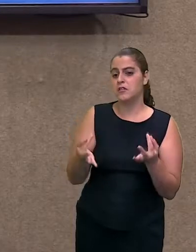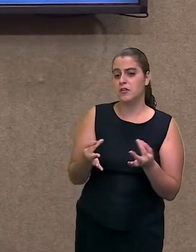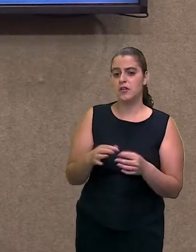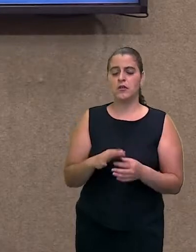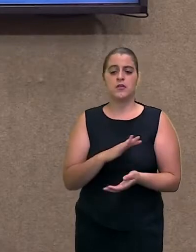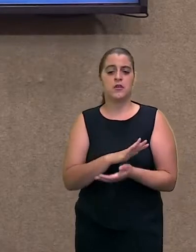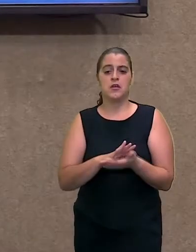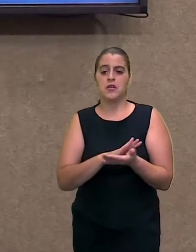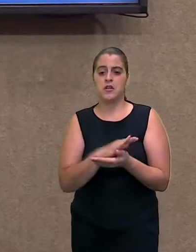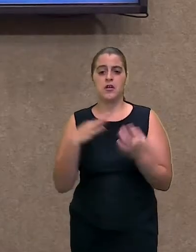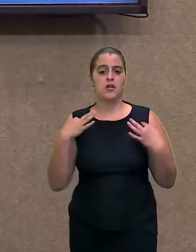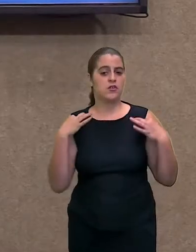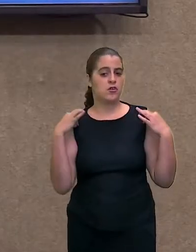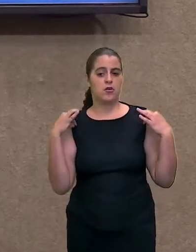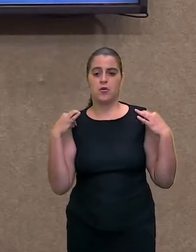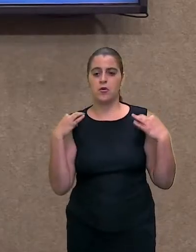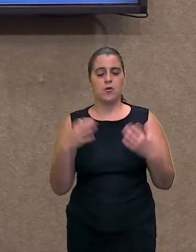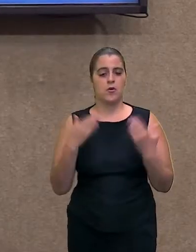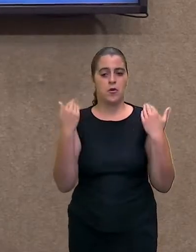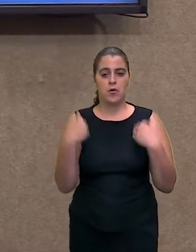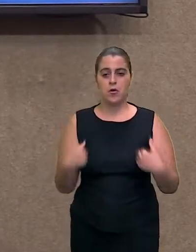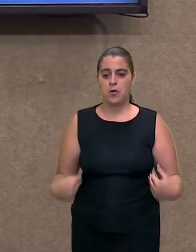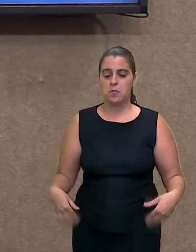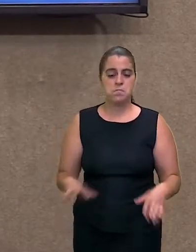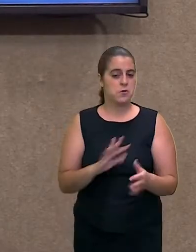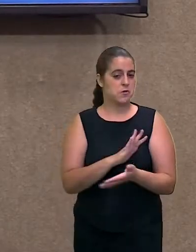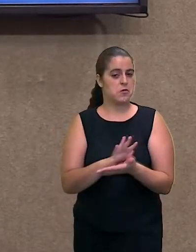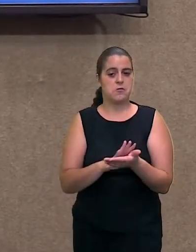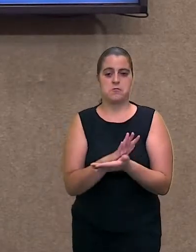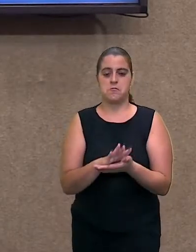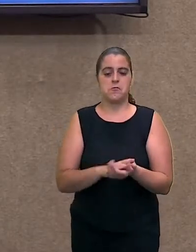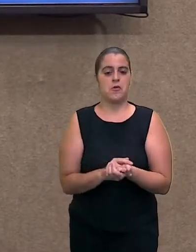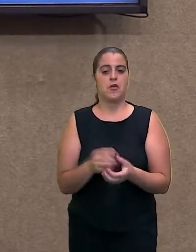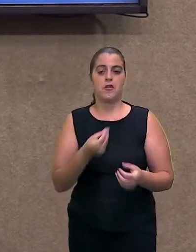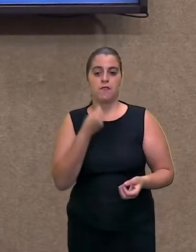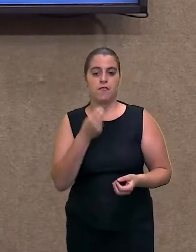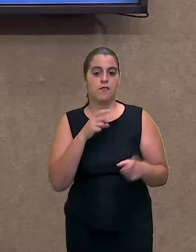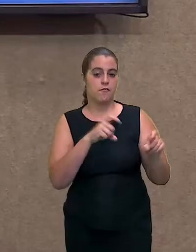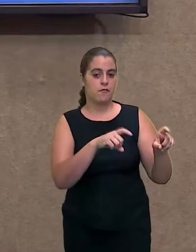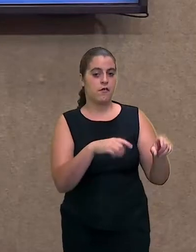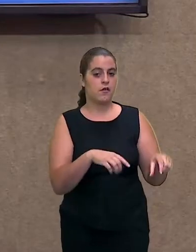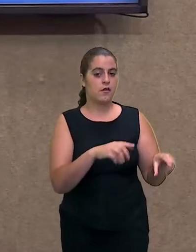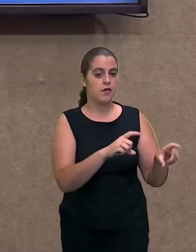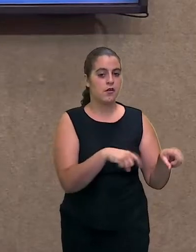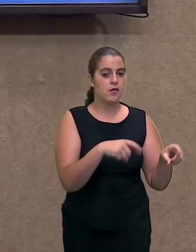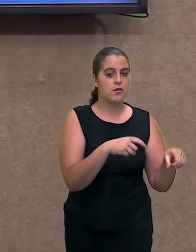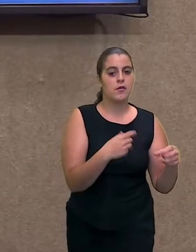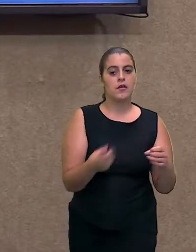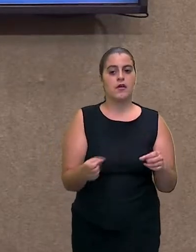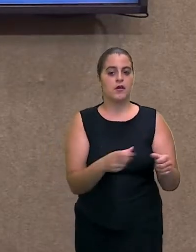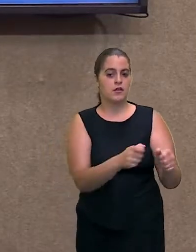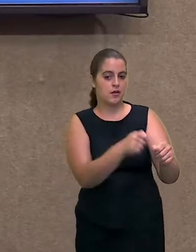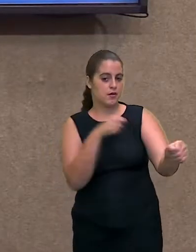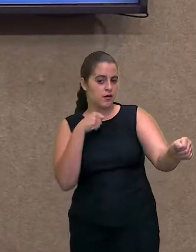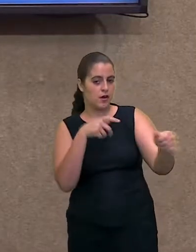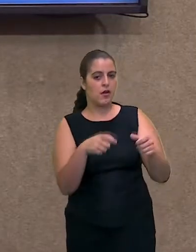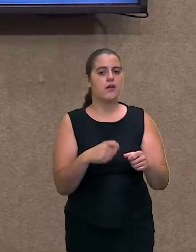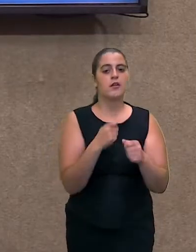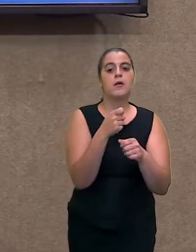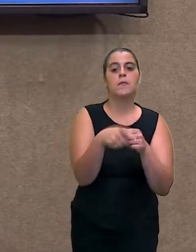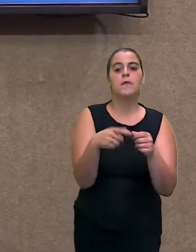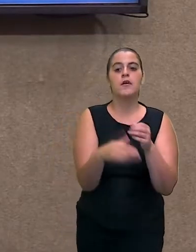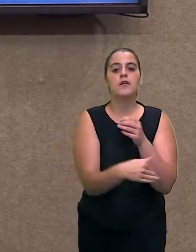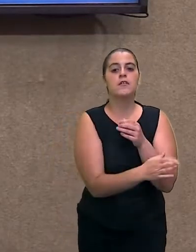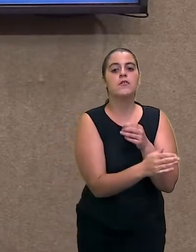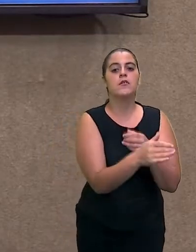Sem nada, despido de vaidade. Eles viviam da terra, da caça, da pesca. E eles não tinham essa